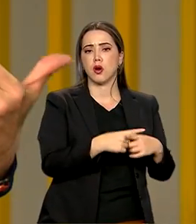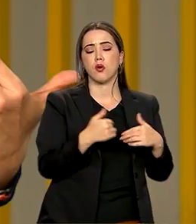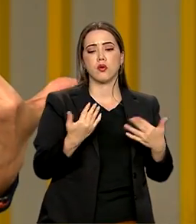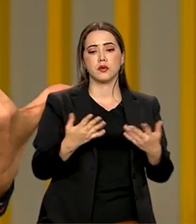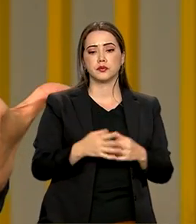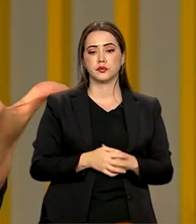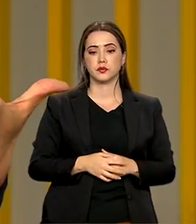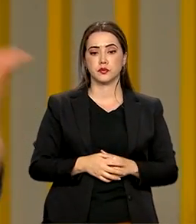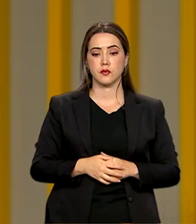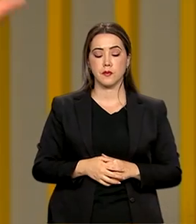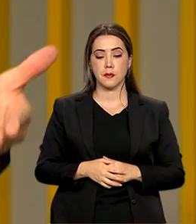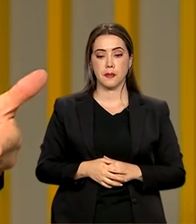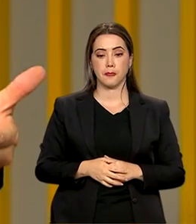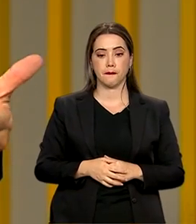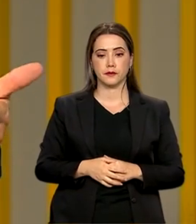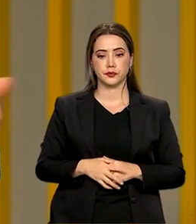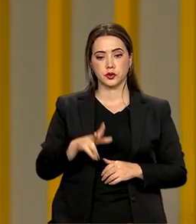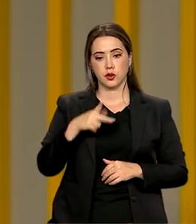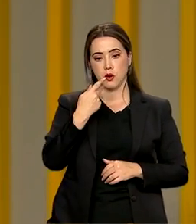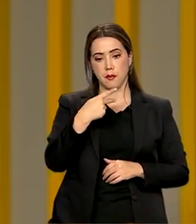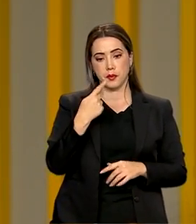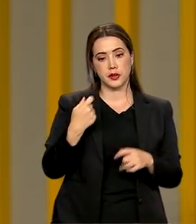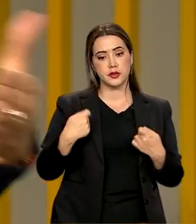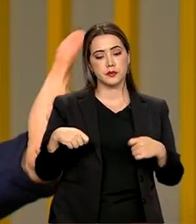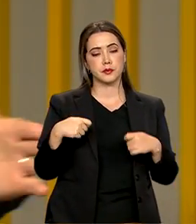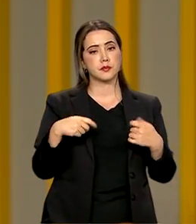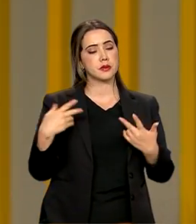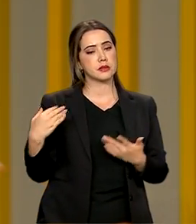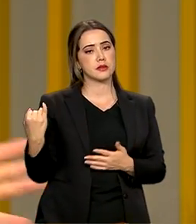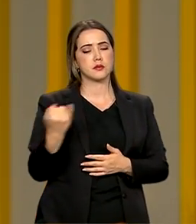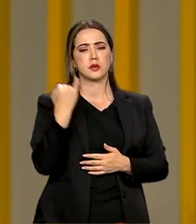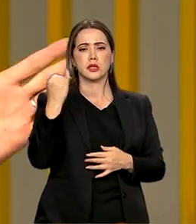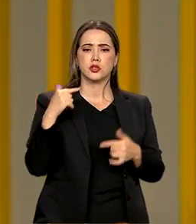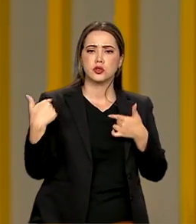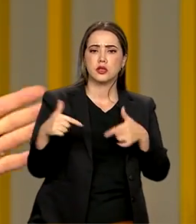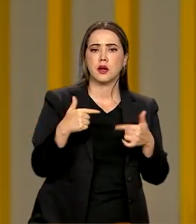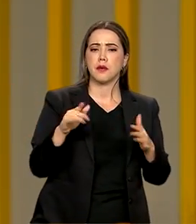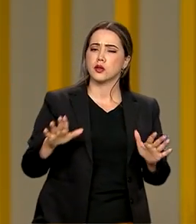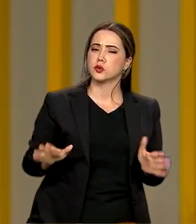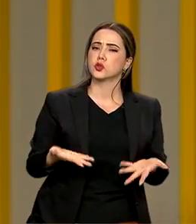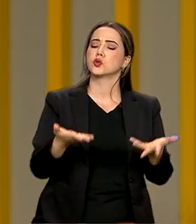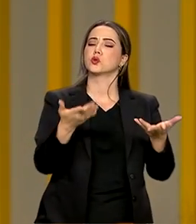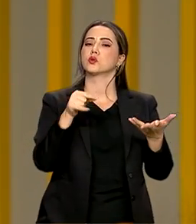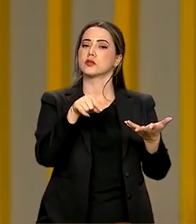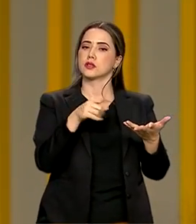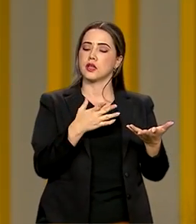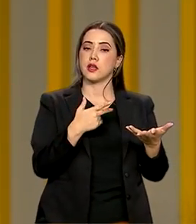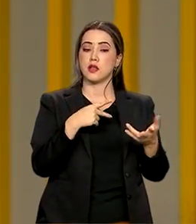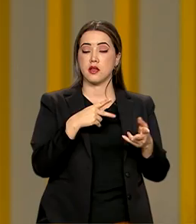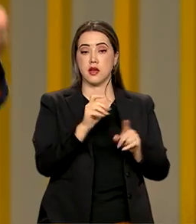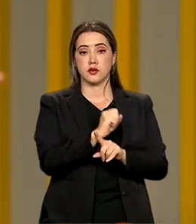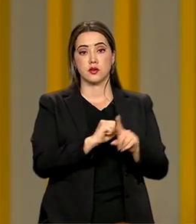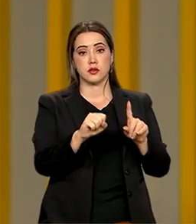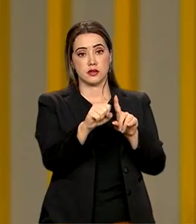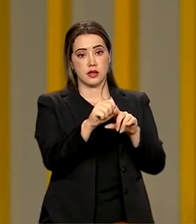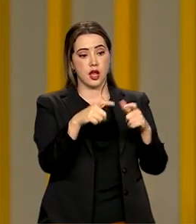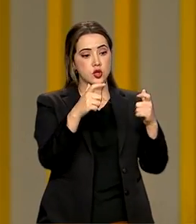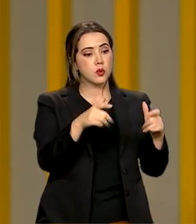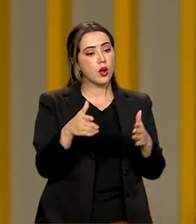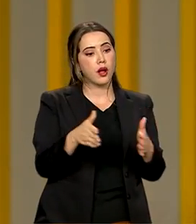pública, ela tem esse papel de induzir, de empurrar a sociedade para os lugares onde ela precisa